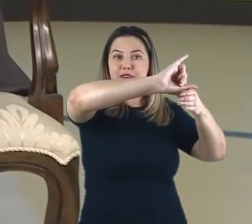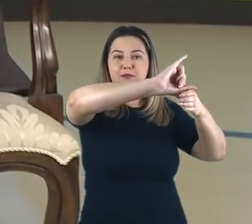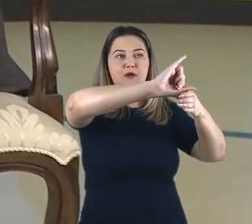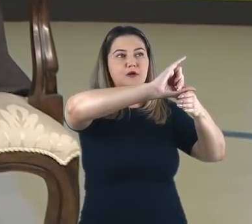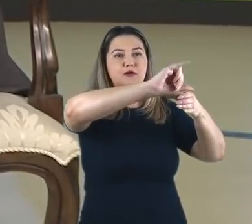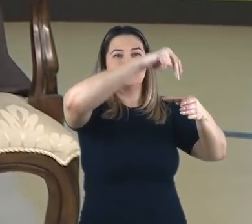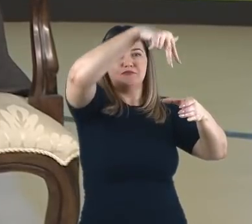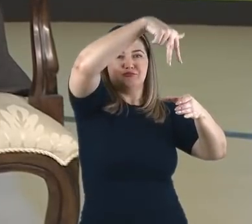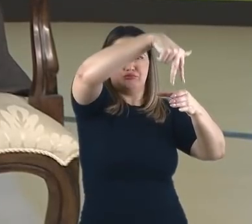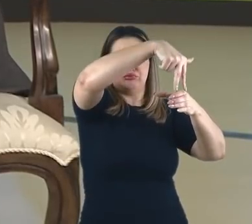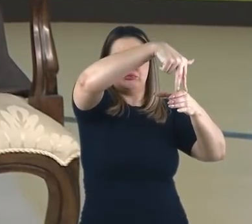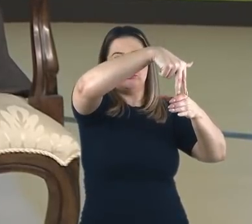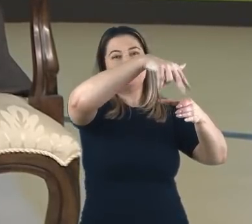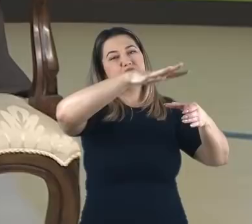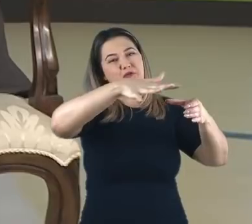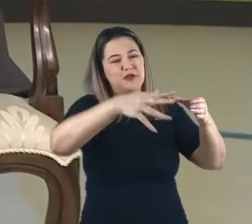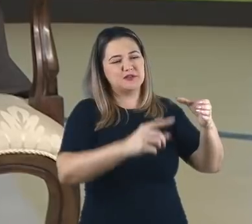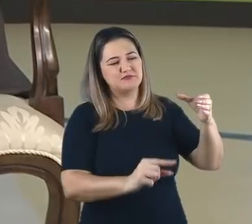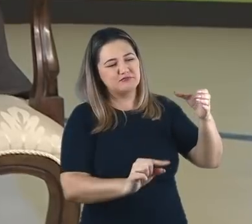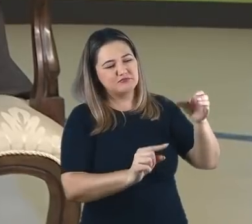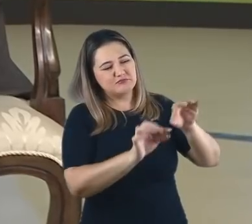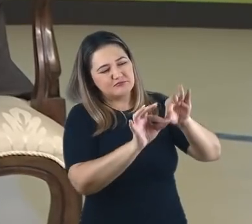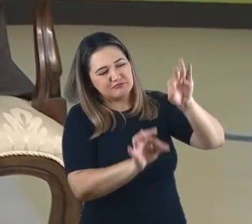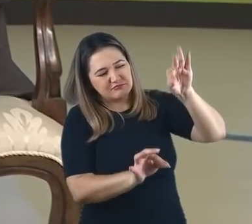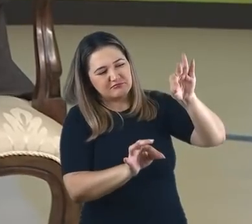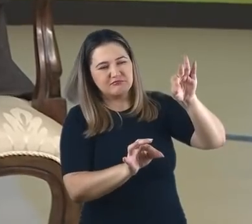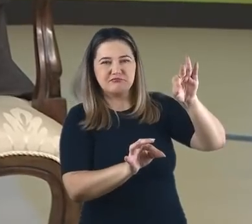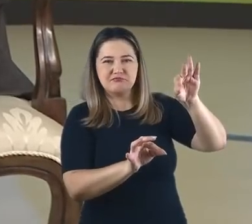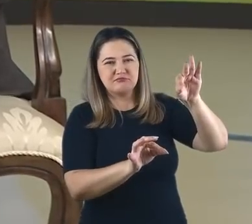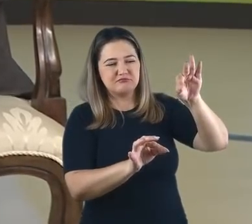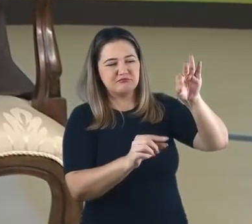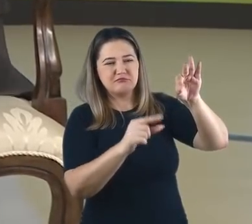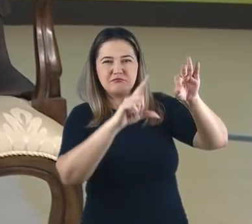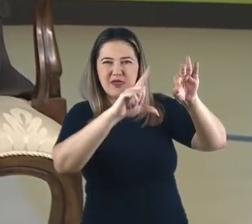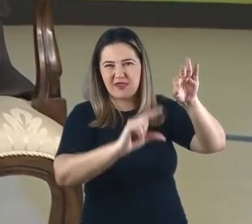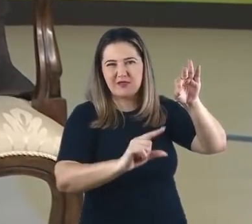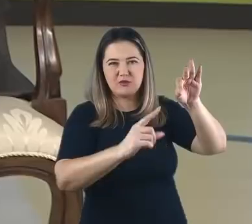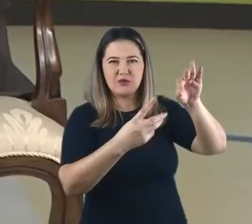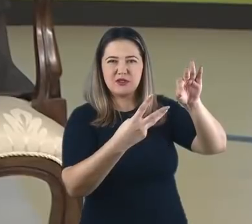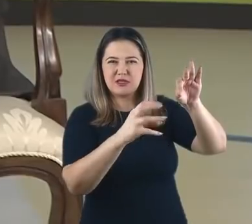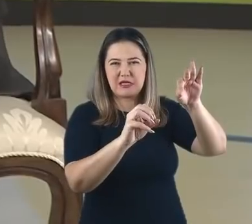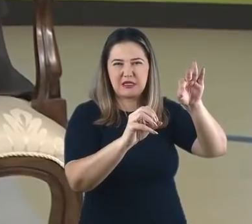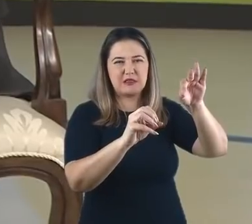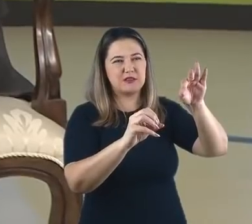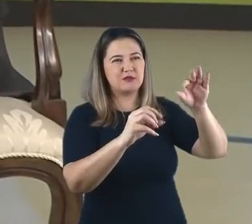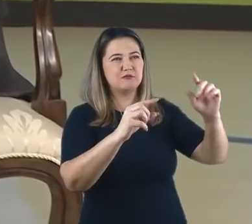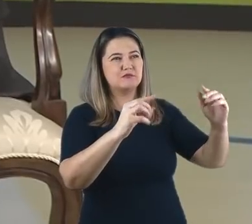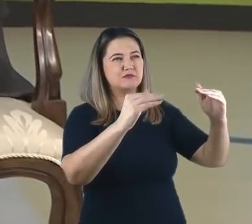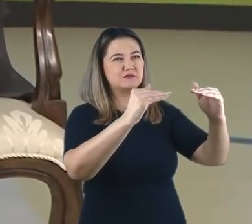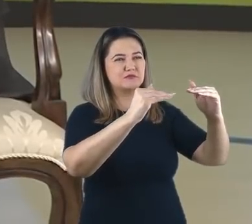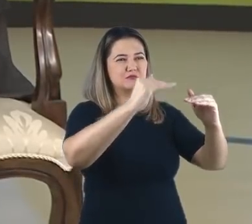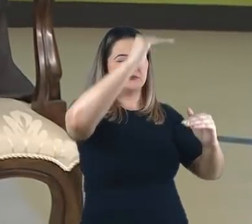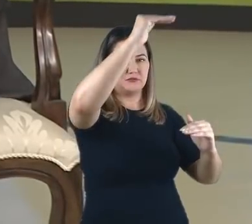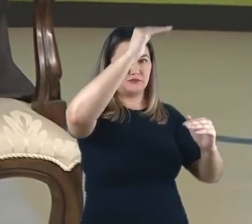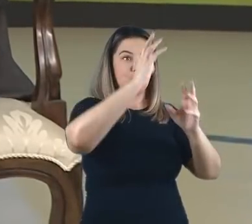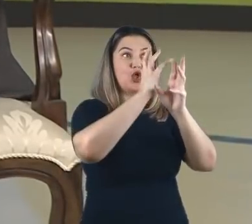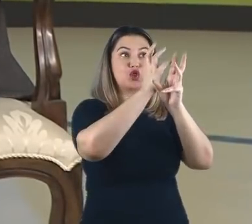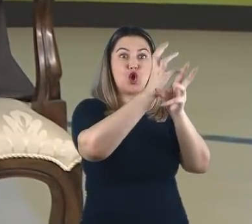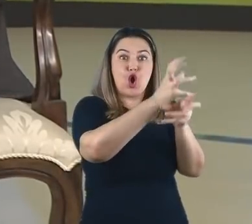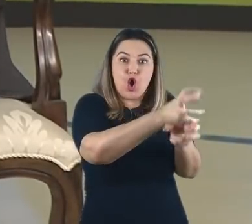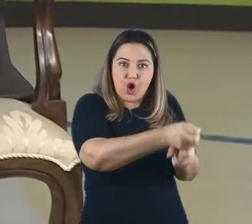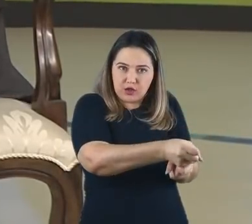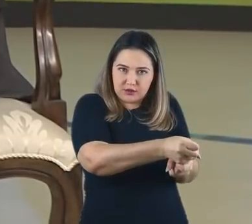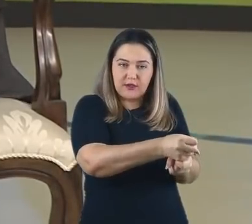num pedestal de pouco mais de 30 metros por 3 ou pouco menos do que isso, de modo que a altura